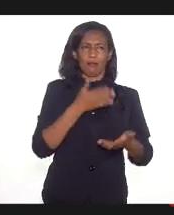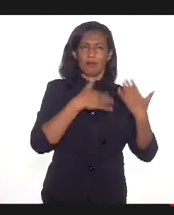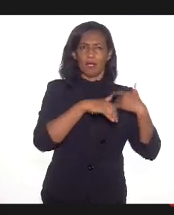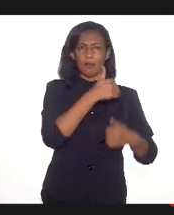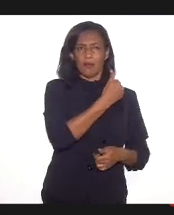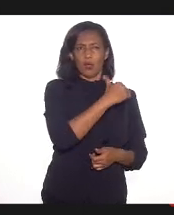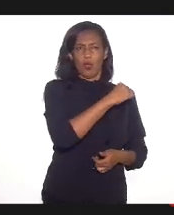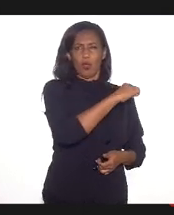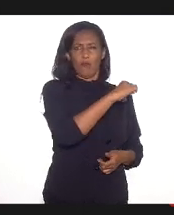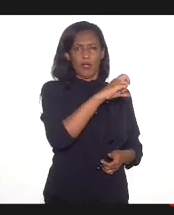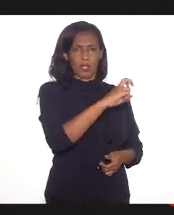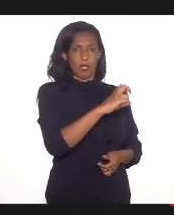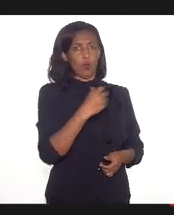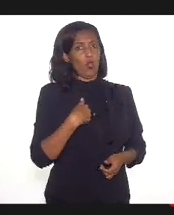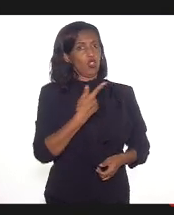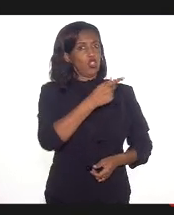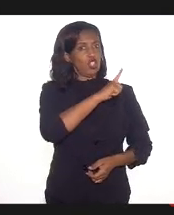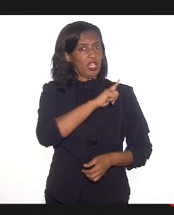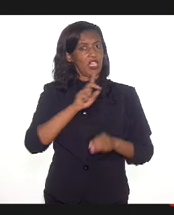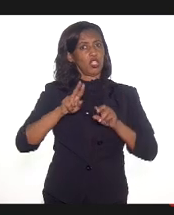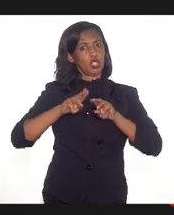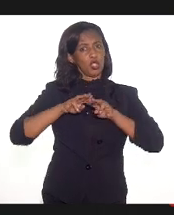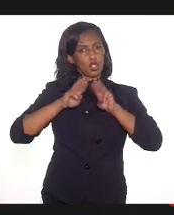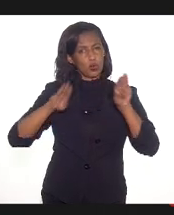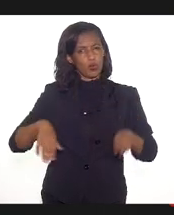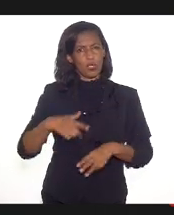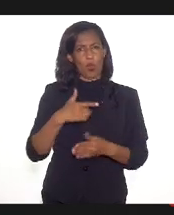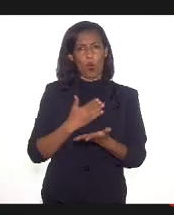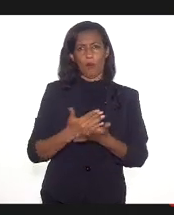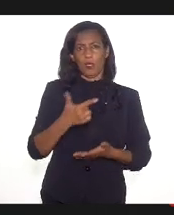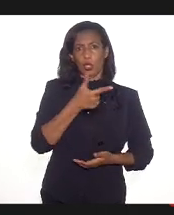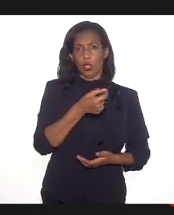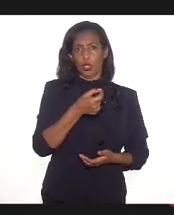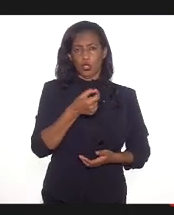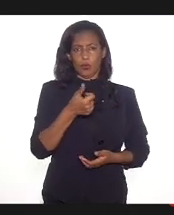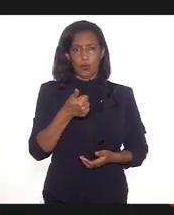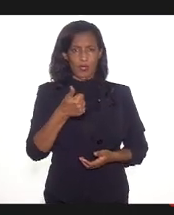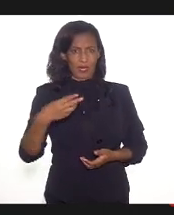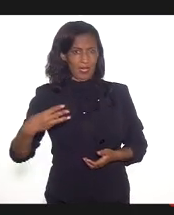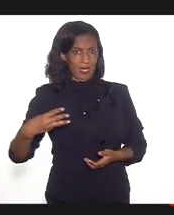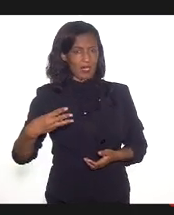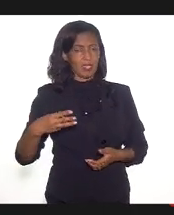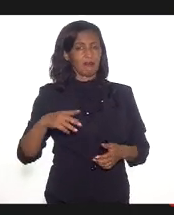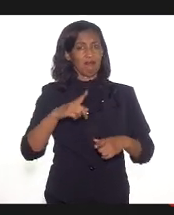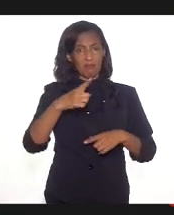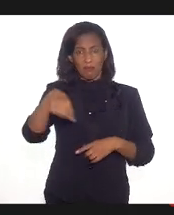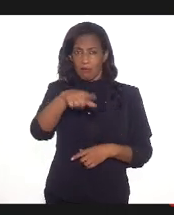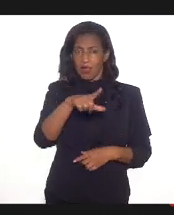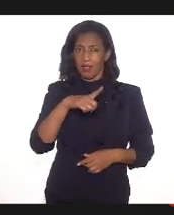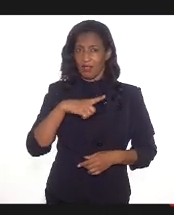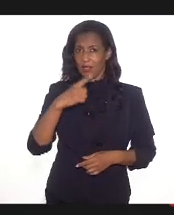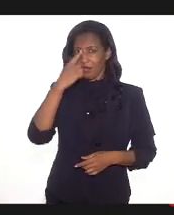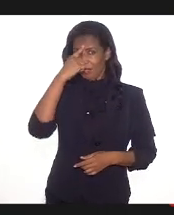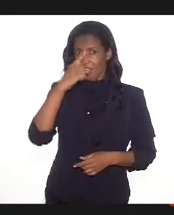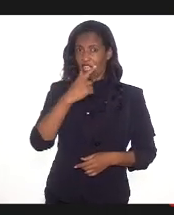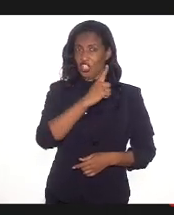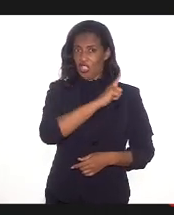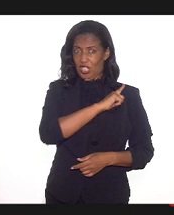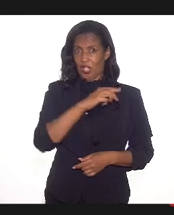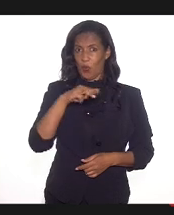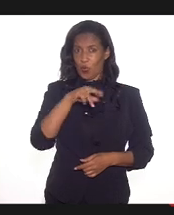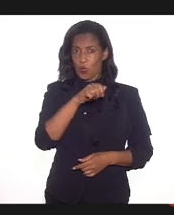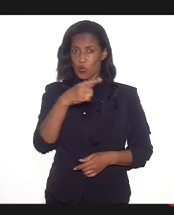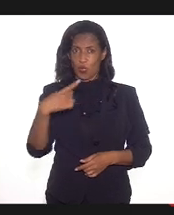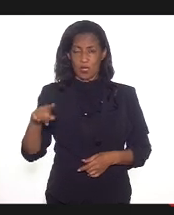Atuo como gerente de museus desde 2013, até para as pessoas terem uma noção, a gerência de museus é